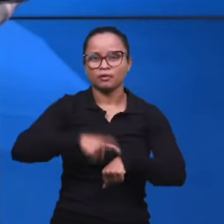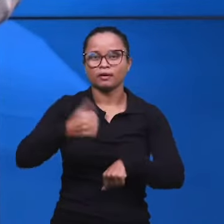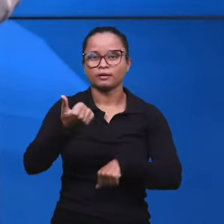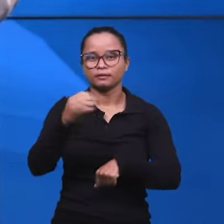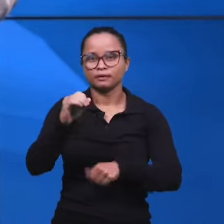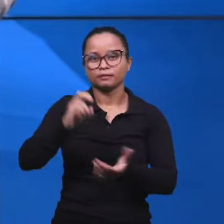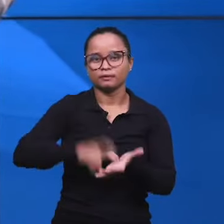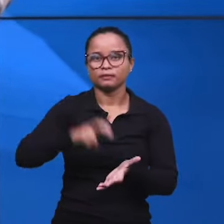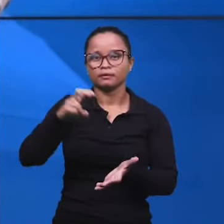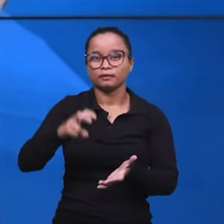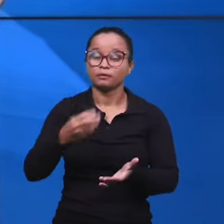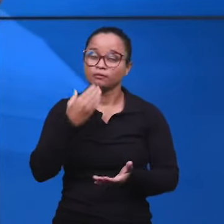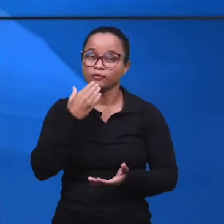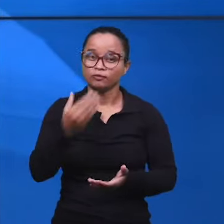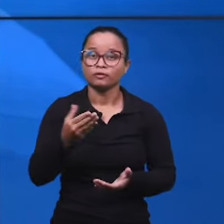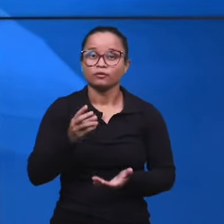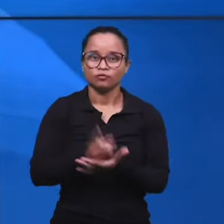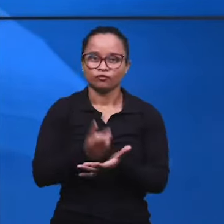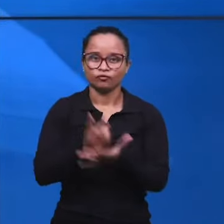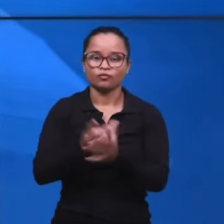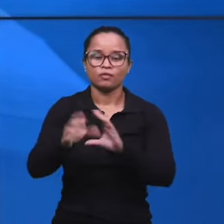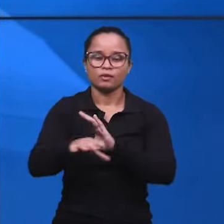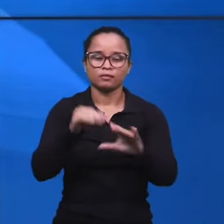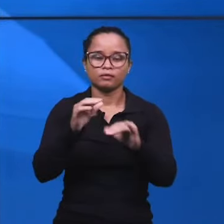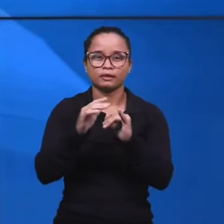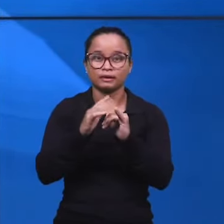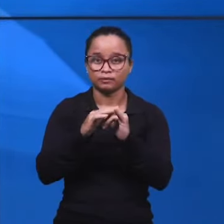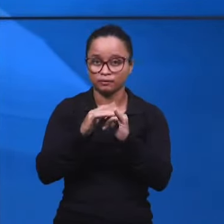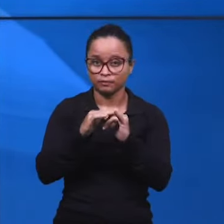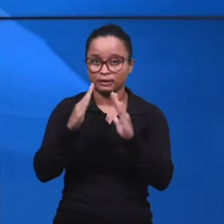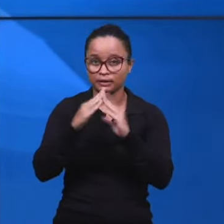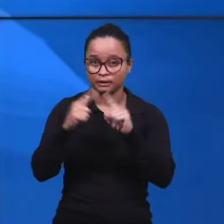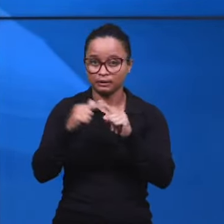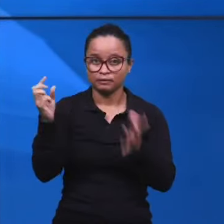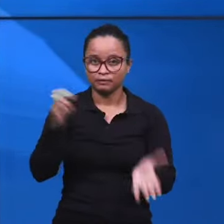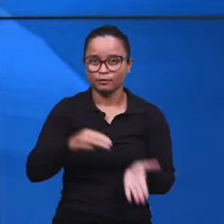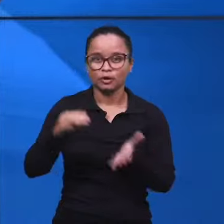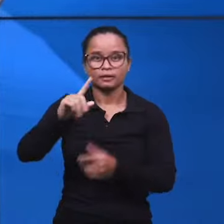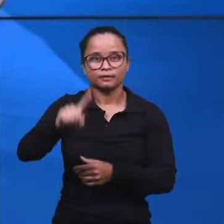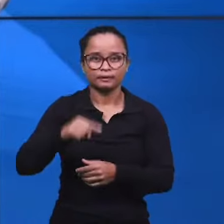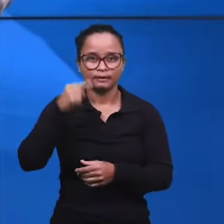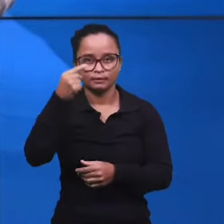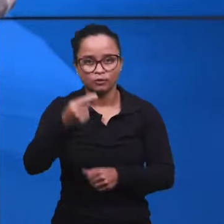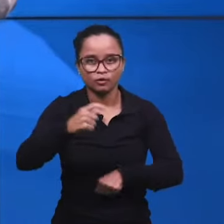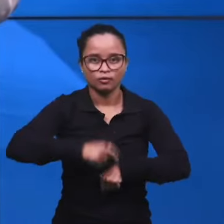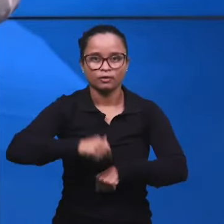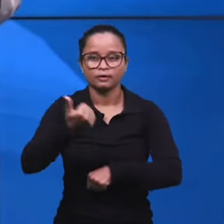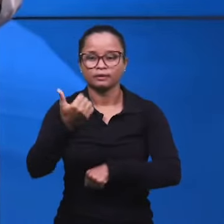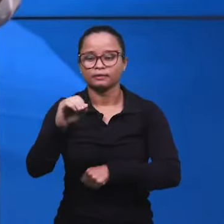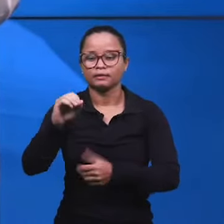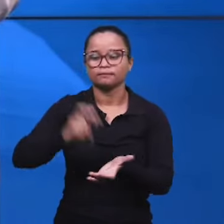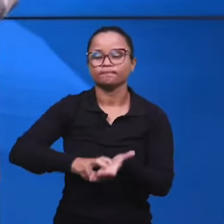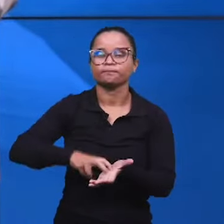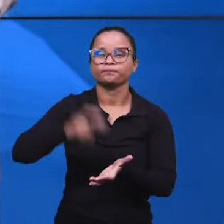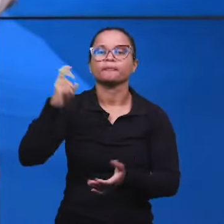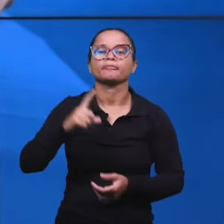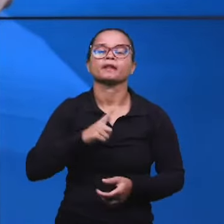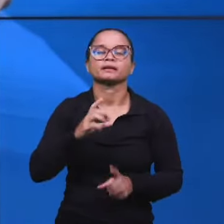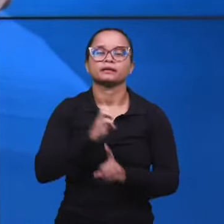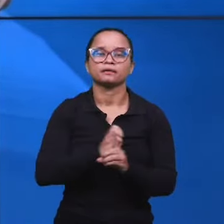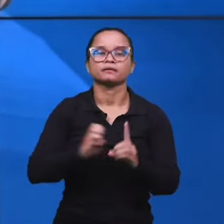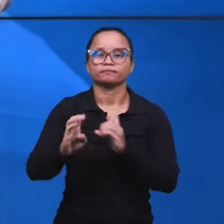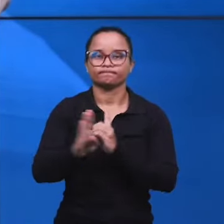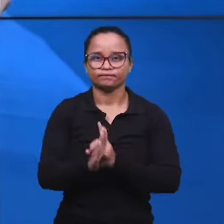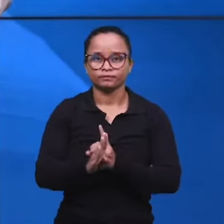manhã pedimos que você, recomendamos que você permaneça no canal do YouTube da Igreja Cristã Moranata porque daqui a pouco às 10 horas da manhã nós teremos